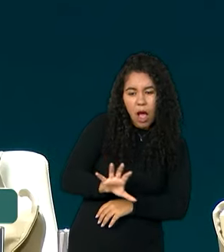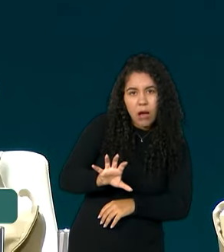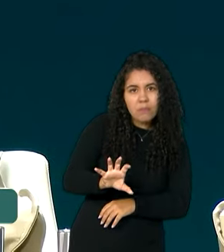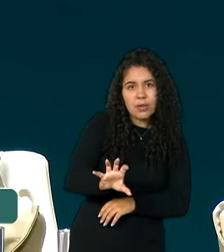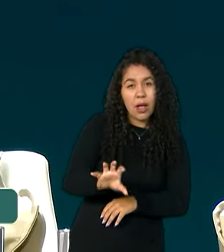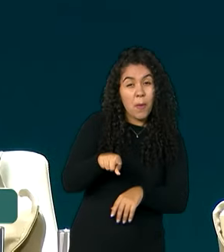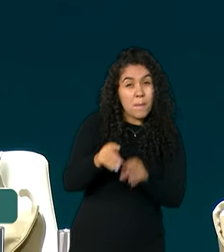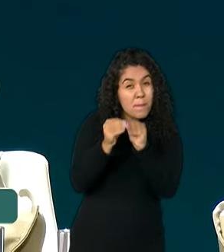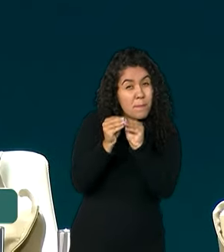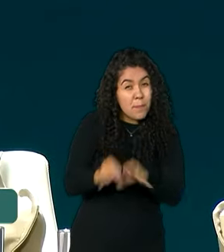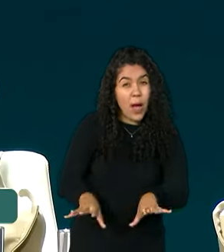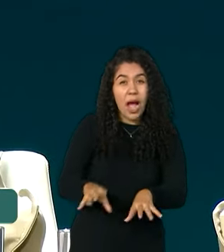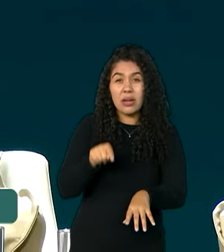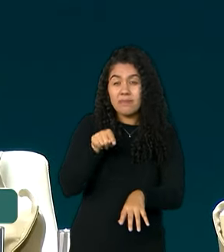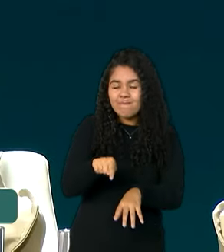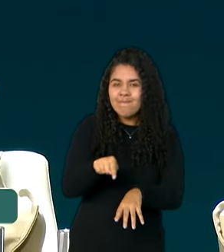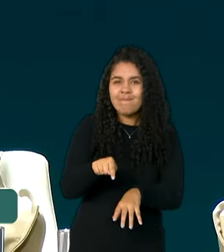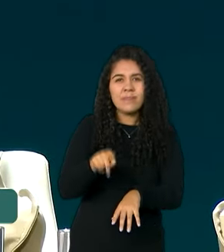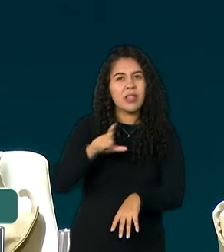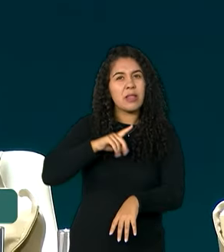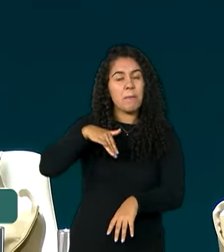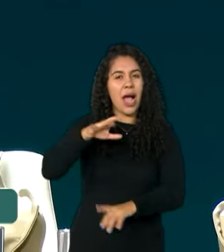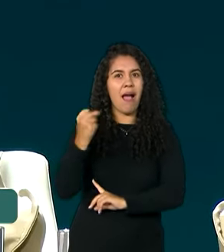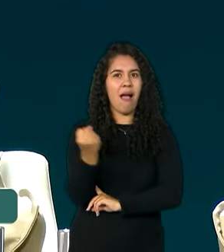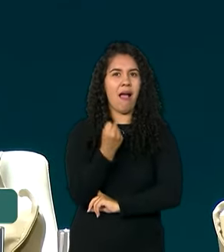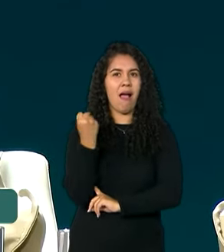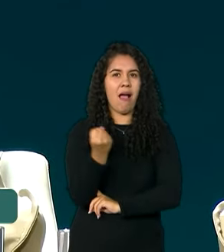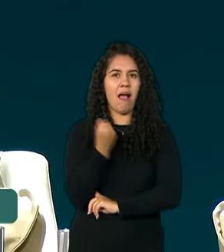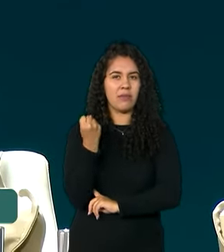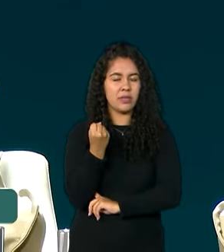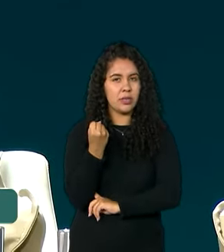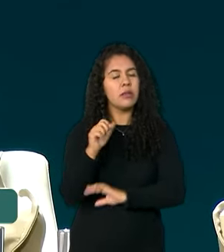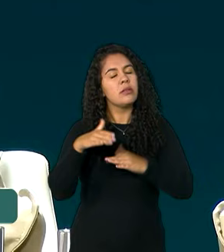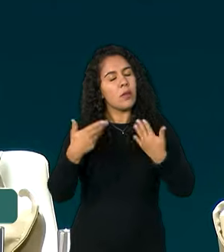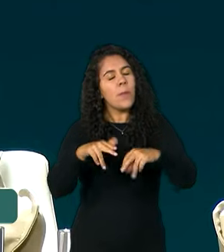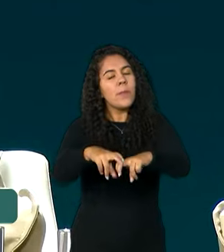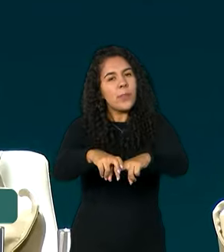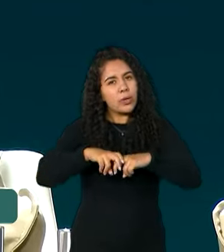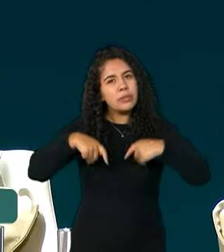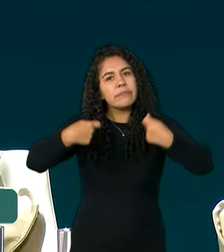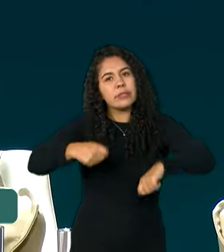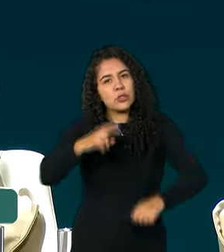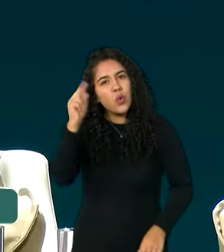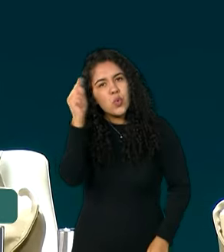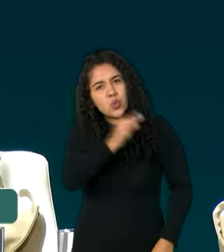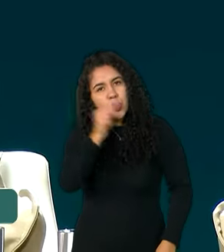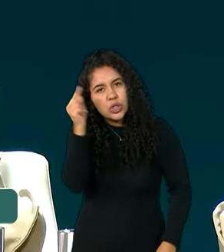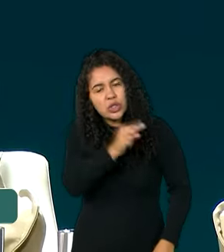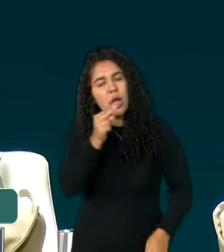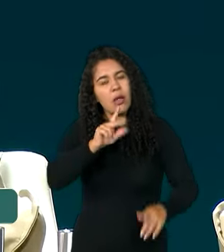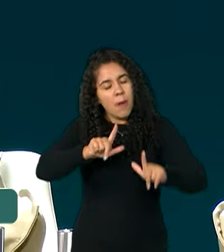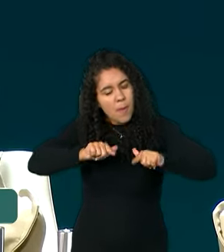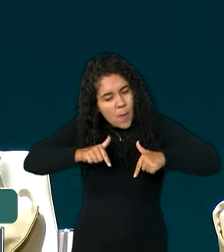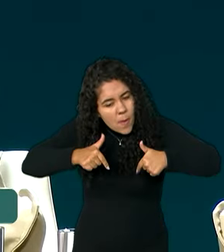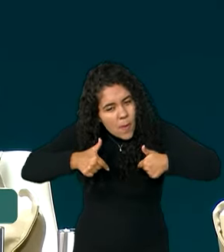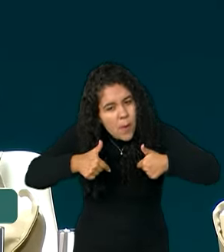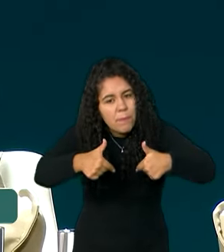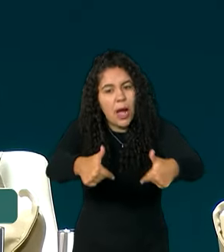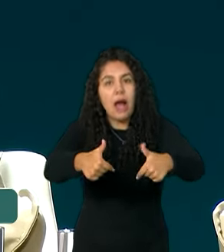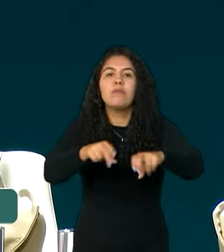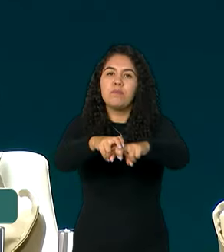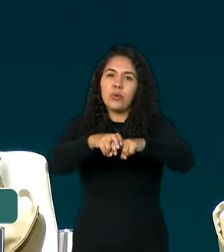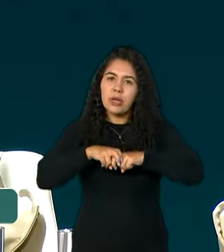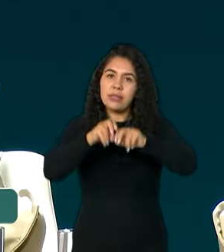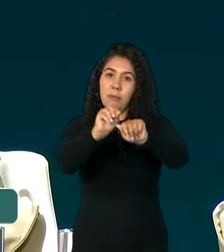ele é muito mais severo. E aí é urgência de se trabalhar e a plataforma será um